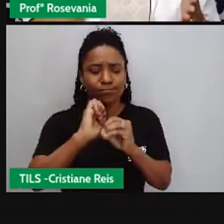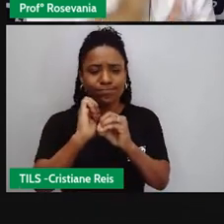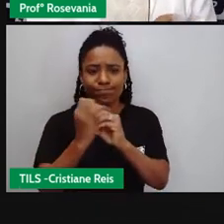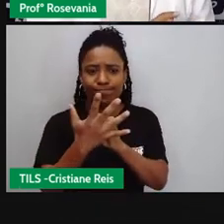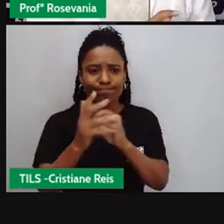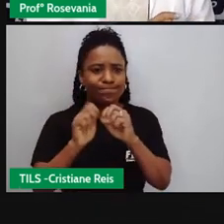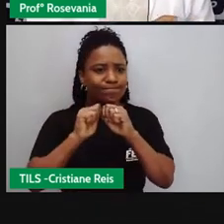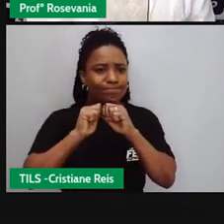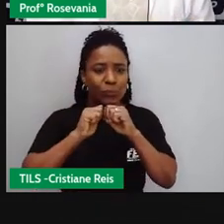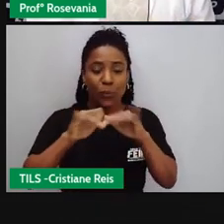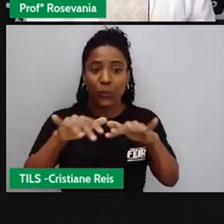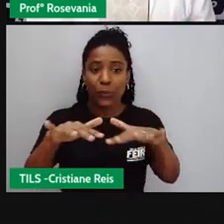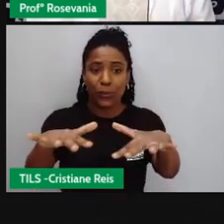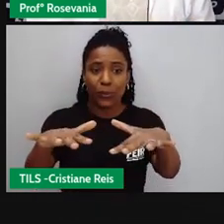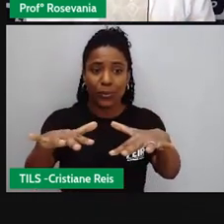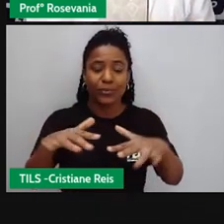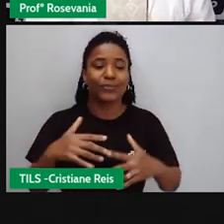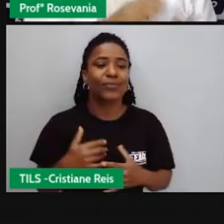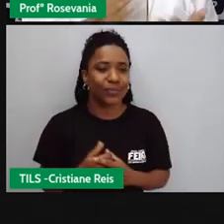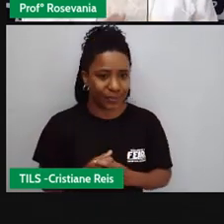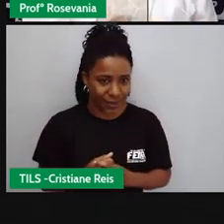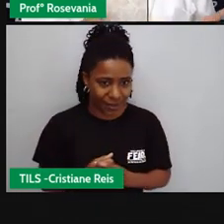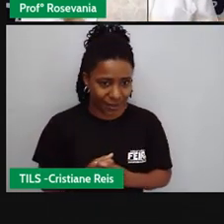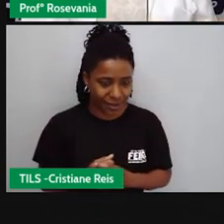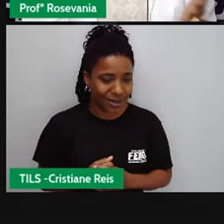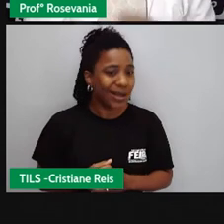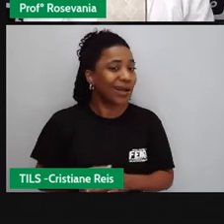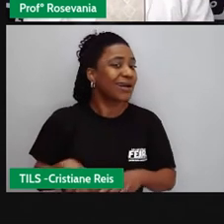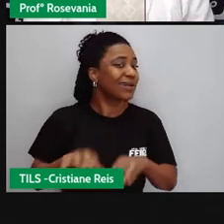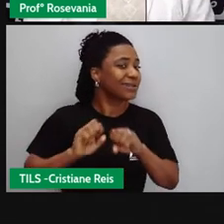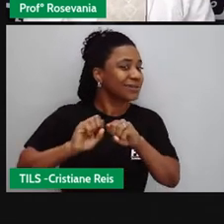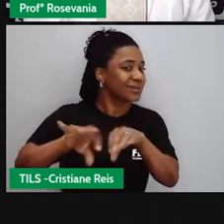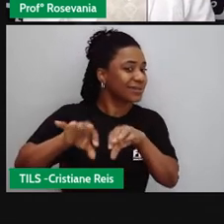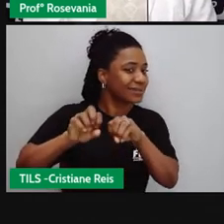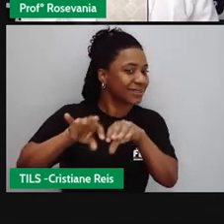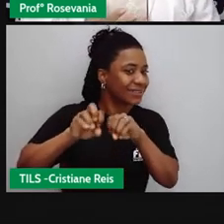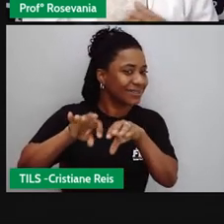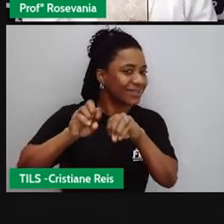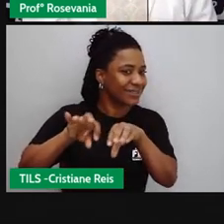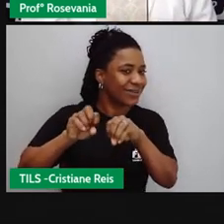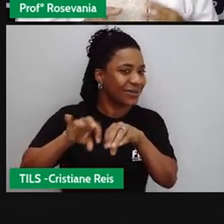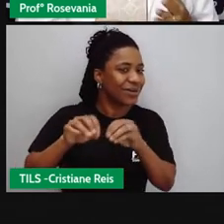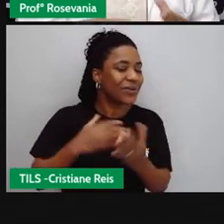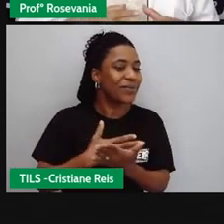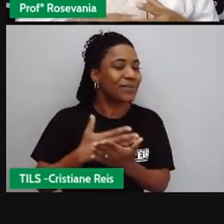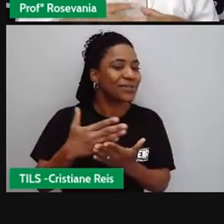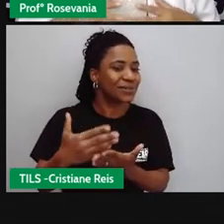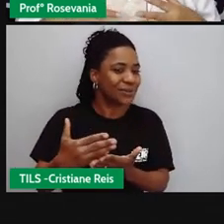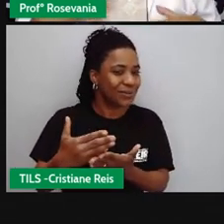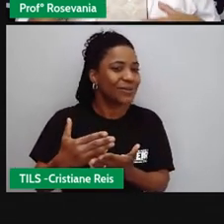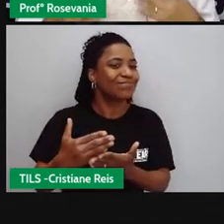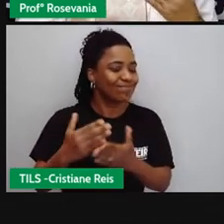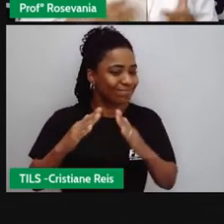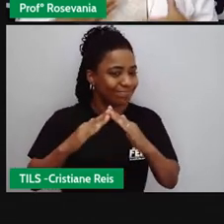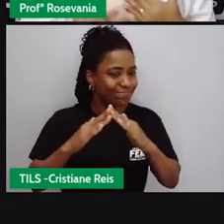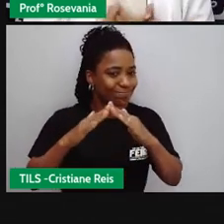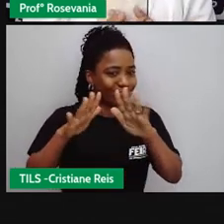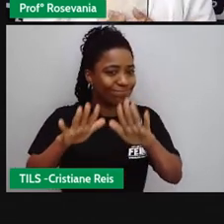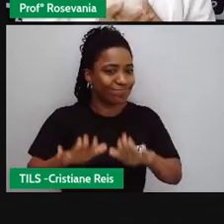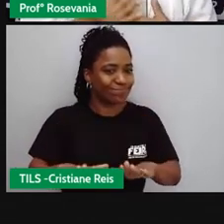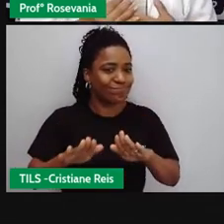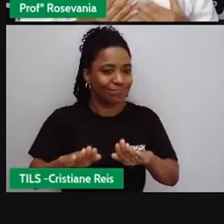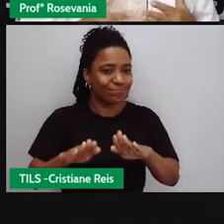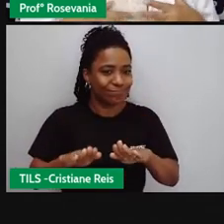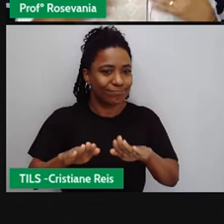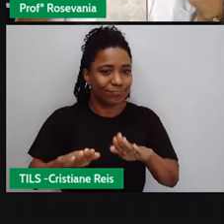veio exatamente dessa qualidade dessa internet a internet para dados